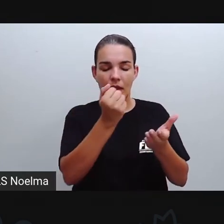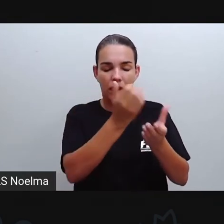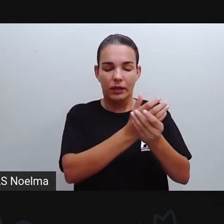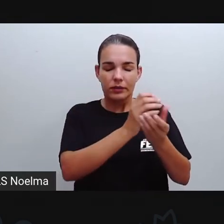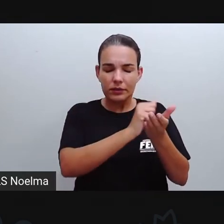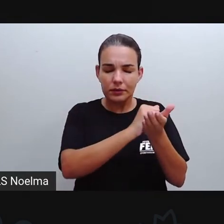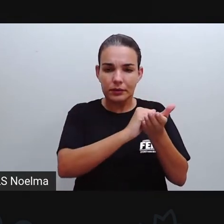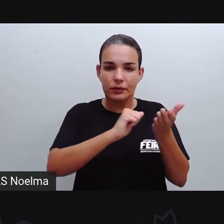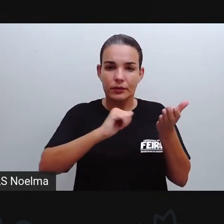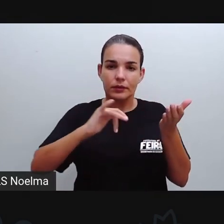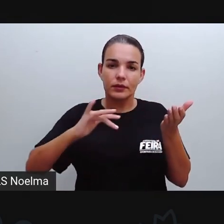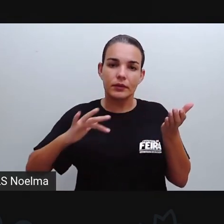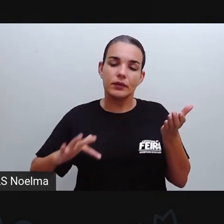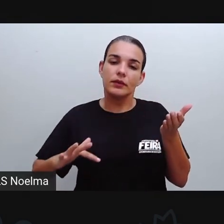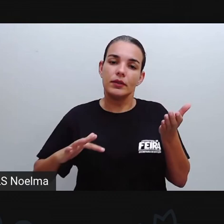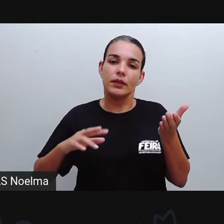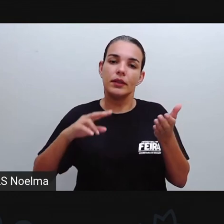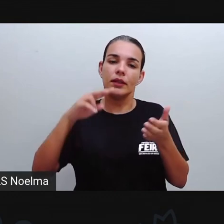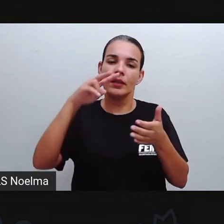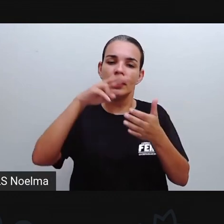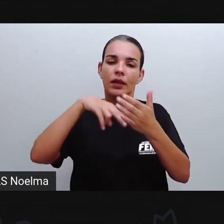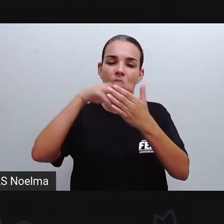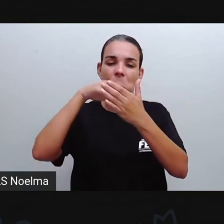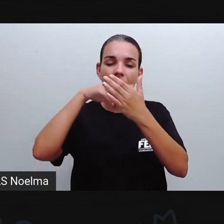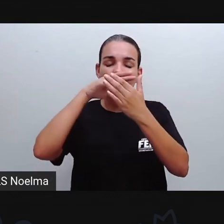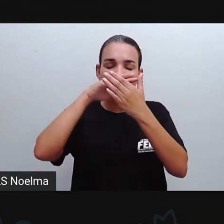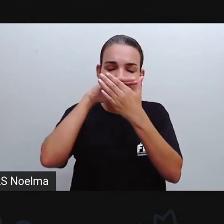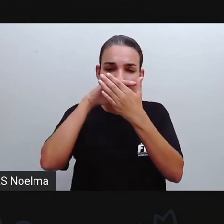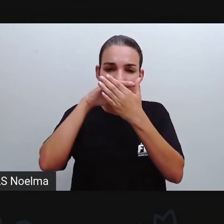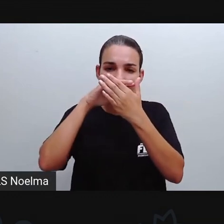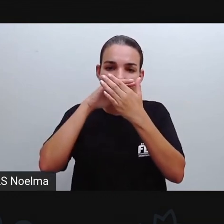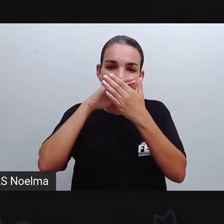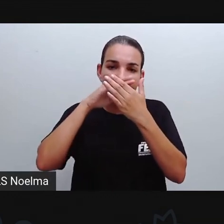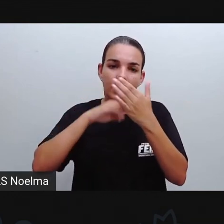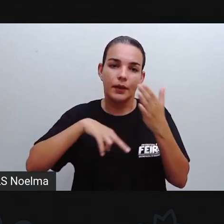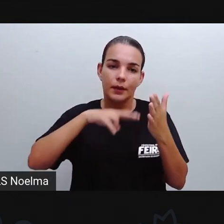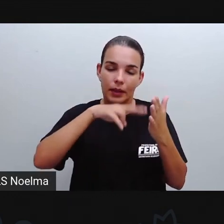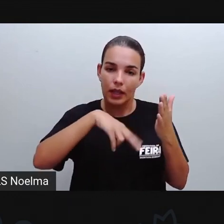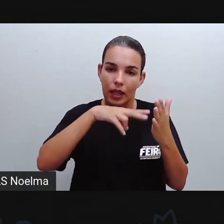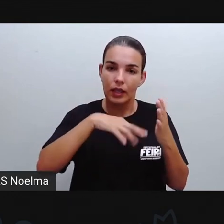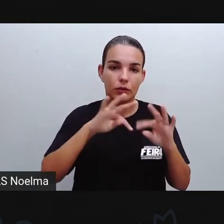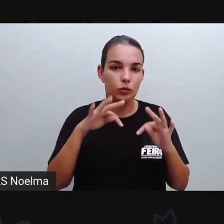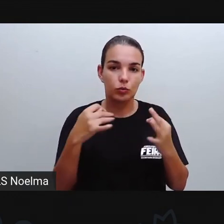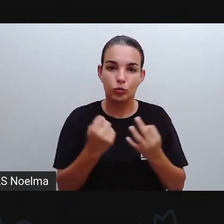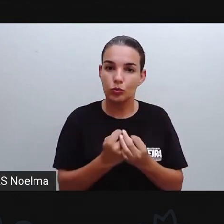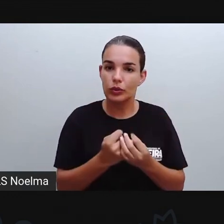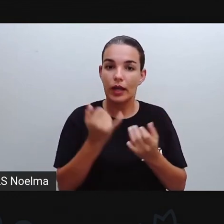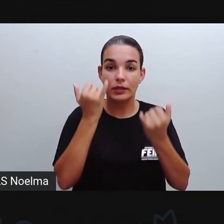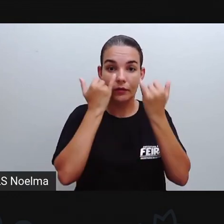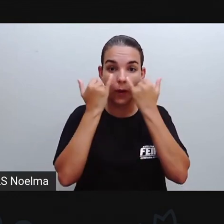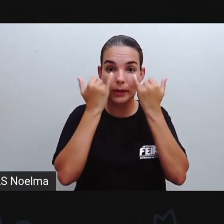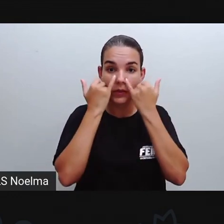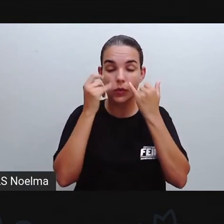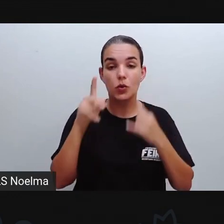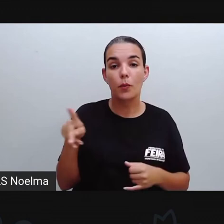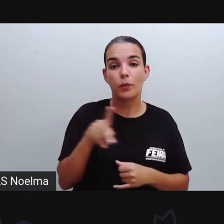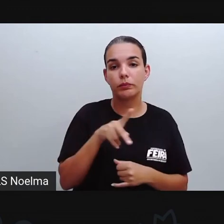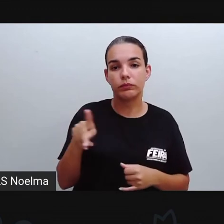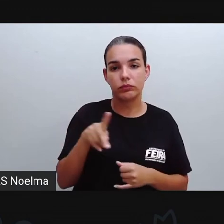pedagógico, vai ler direitinho as informações que foram dadas pelo seu professor, pela sua professora.